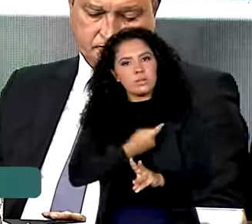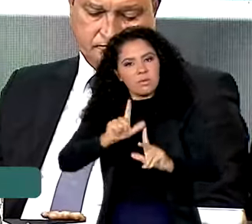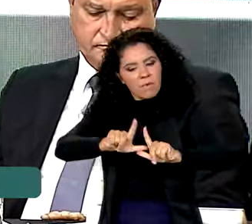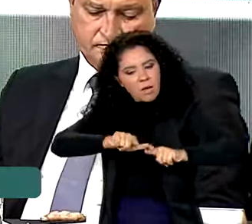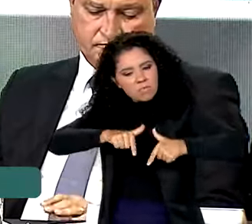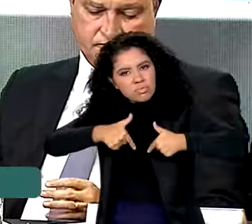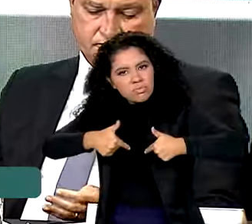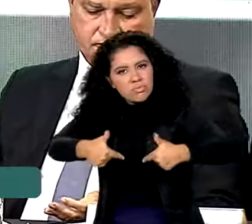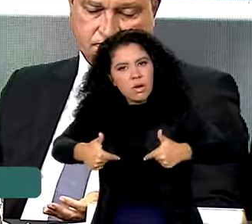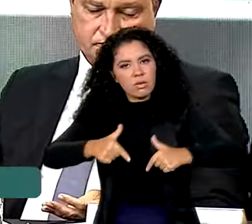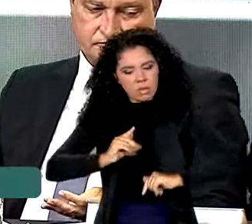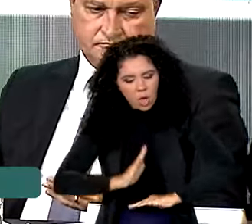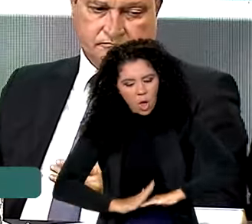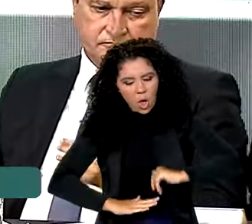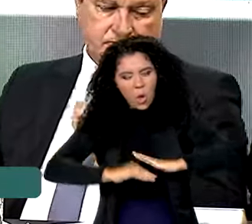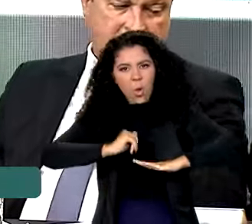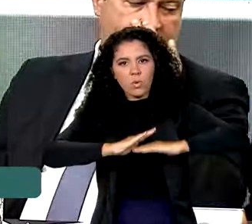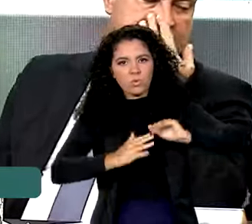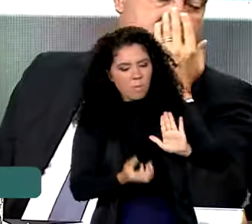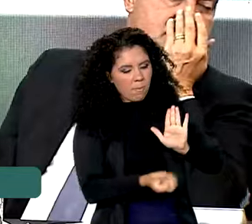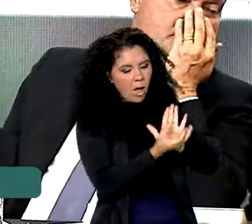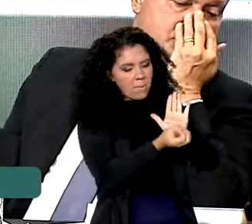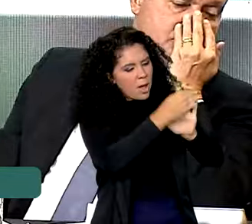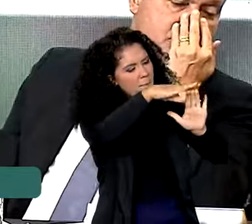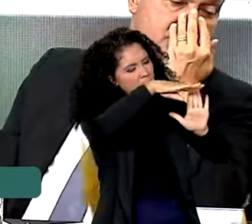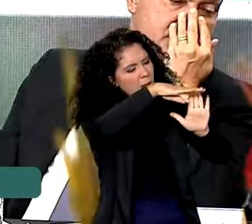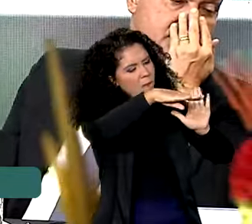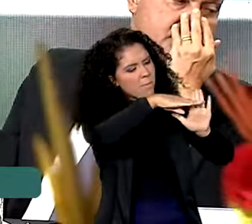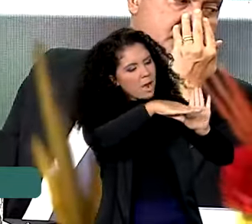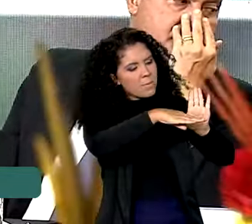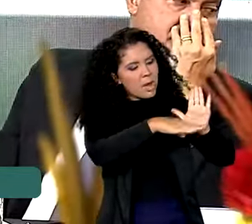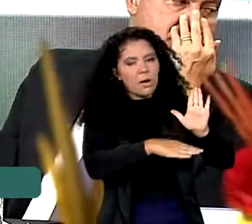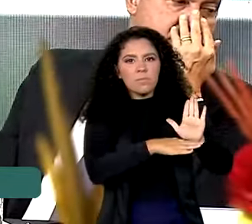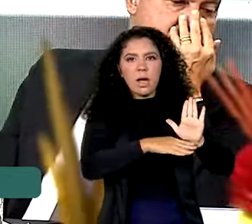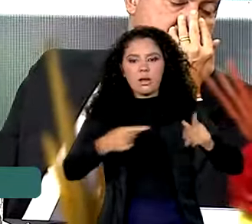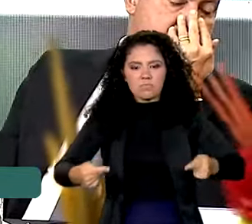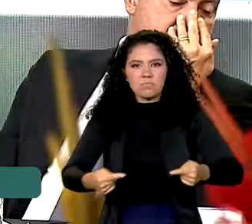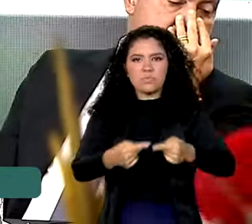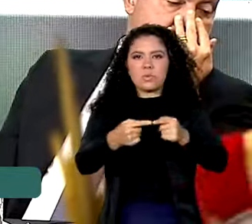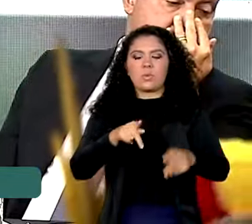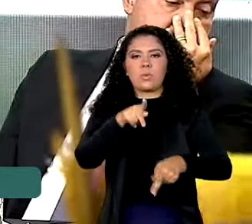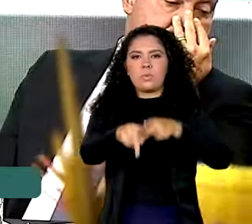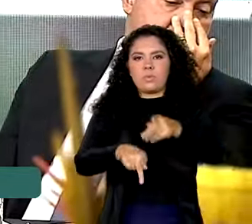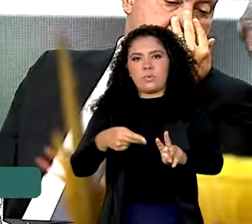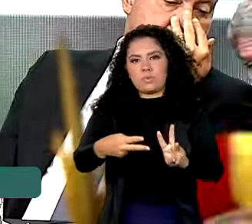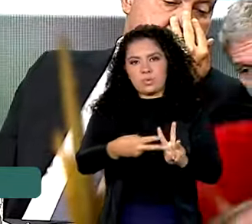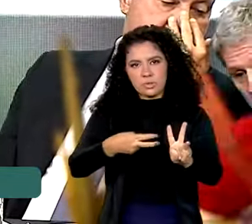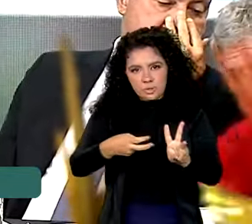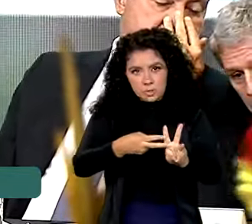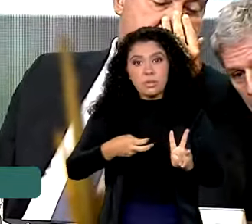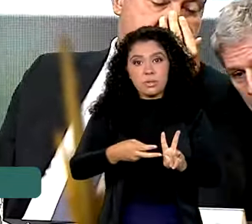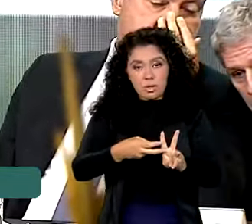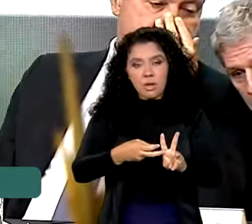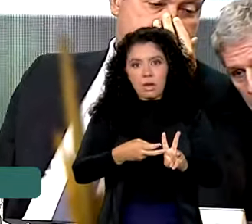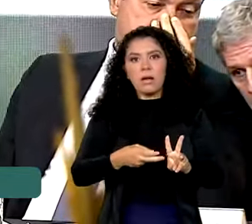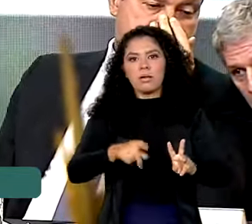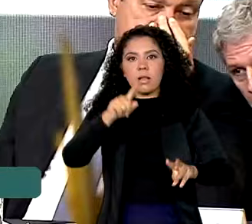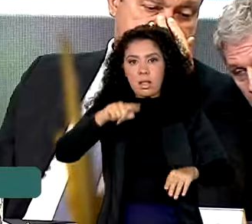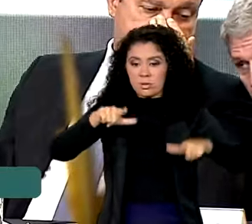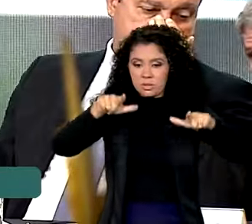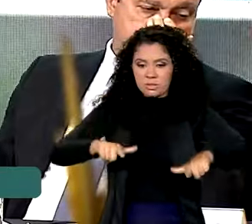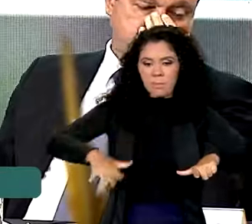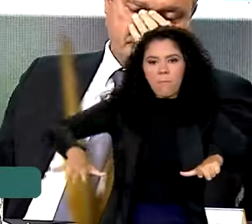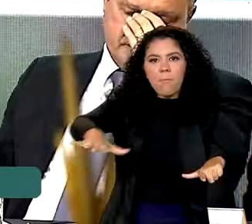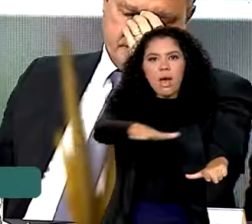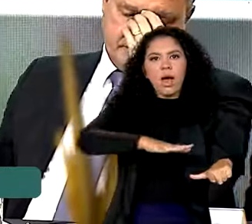construir aqui aquilo que é adequado e suficiente para os povos indígenas. Aqui será esse espaço